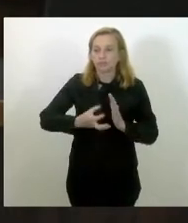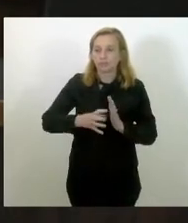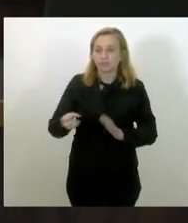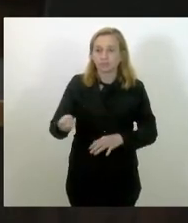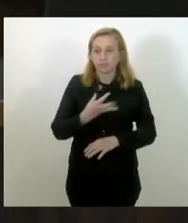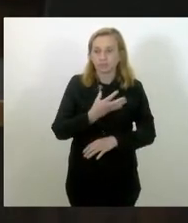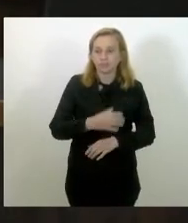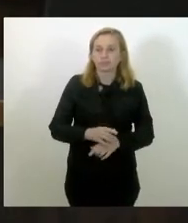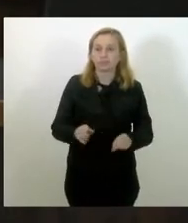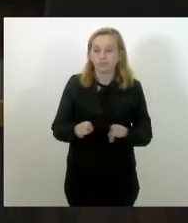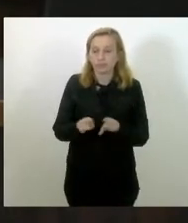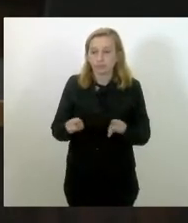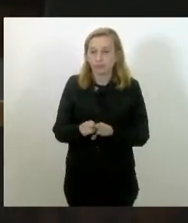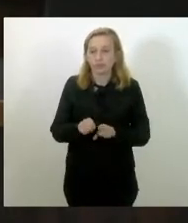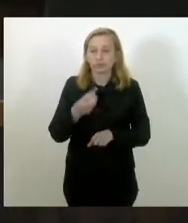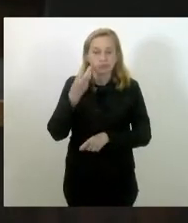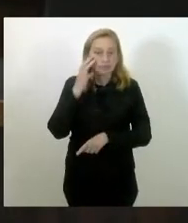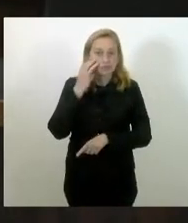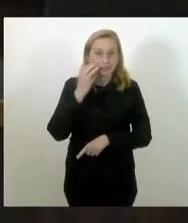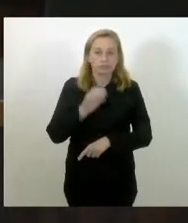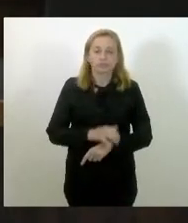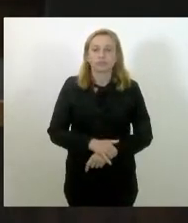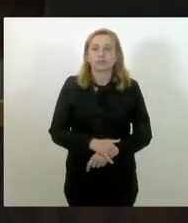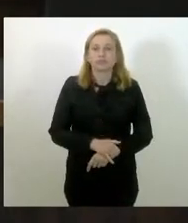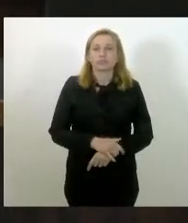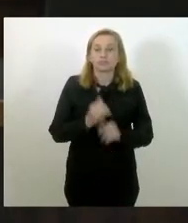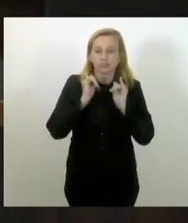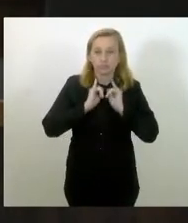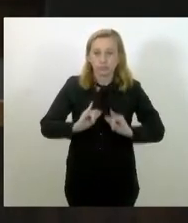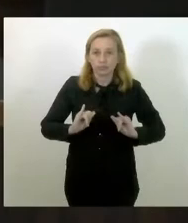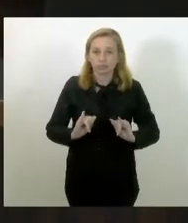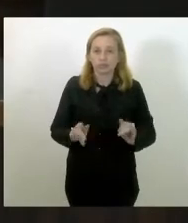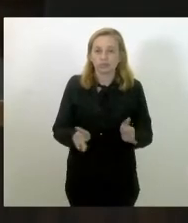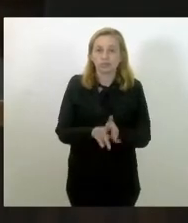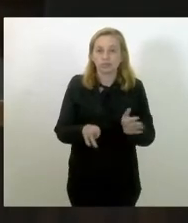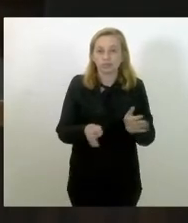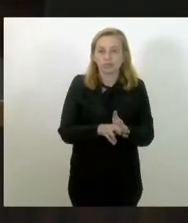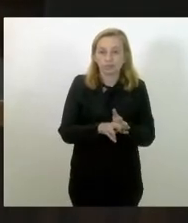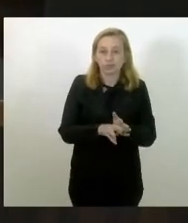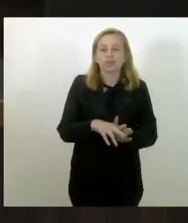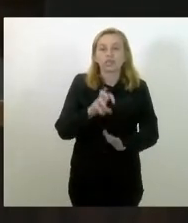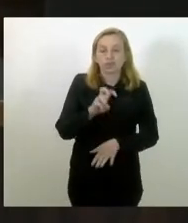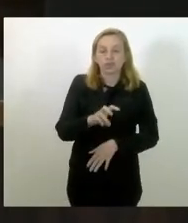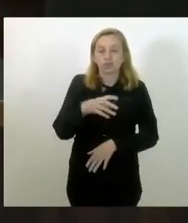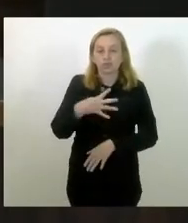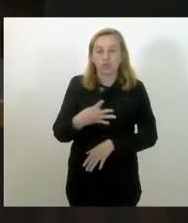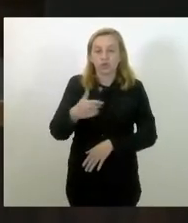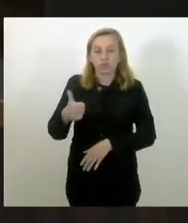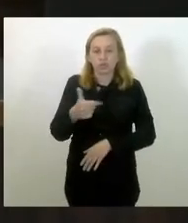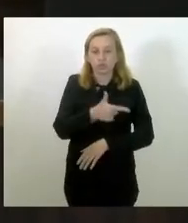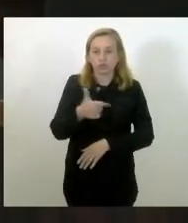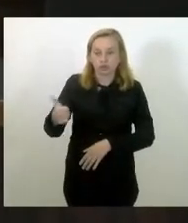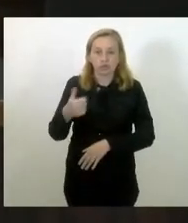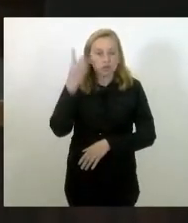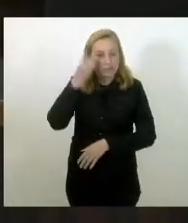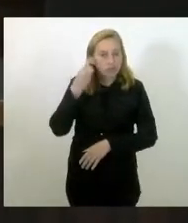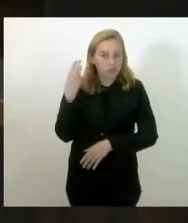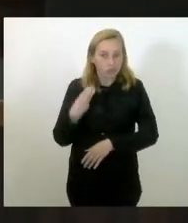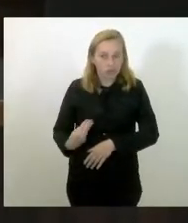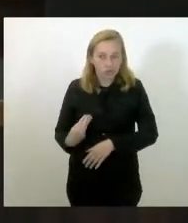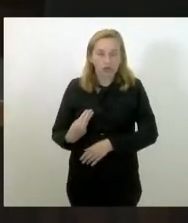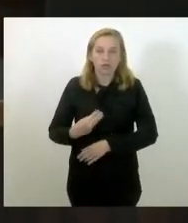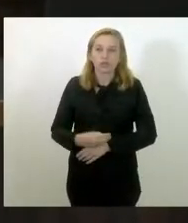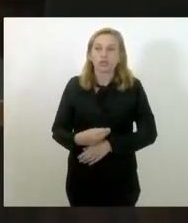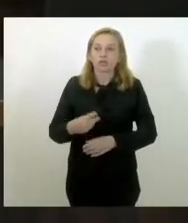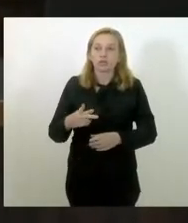Abstenção do Valdeque Carneiro. Anuncio. Projeto de resolução 541 de 21 de autoria, deputada Mônica Francisco, que